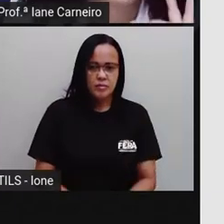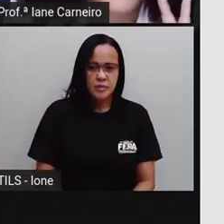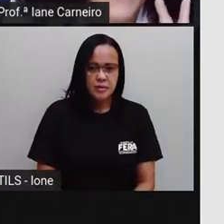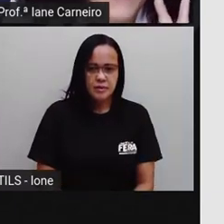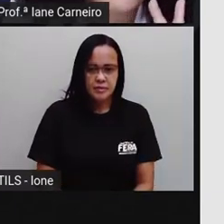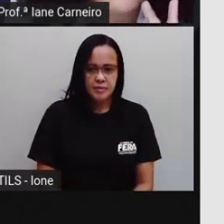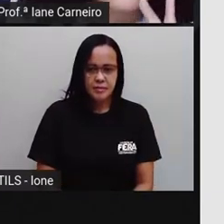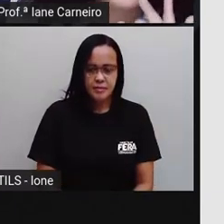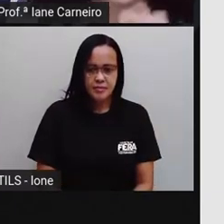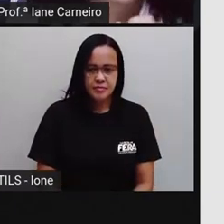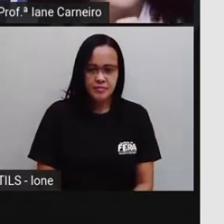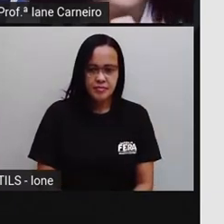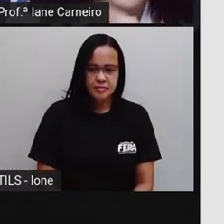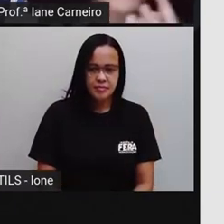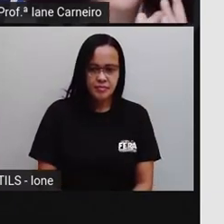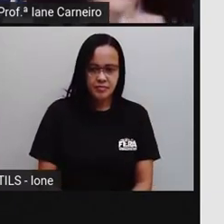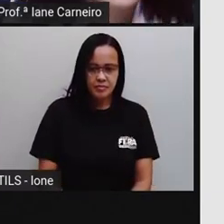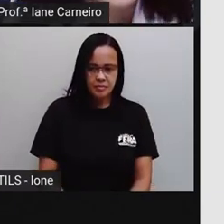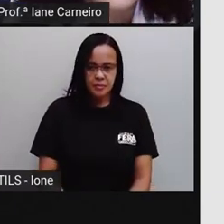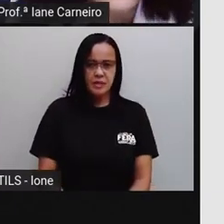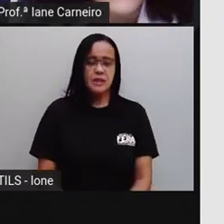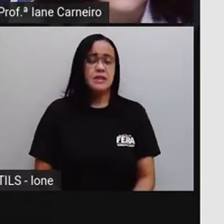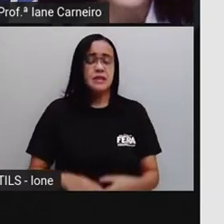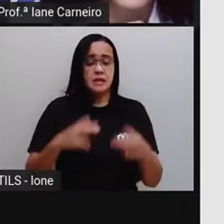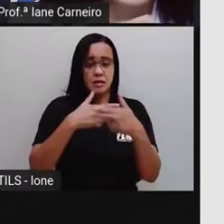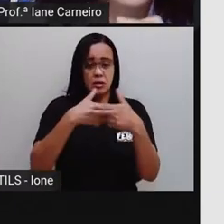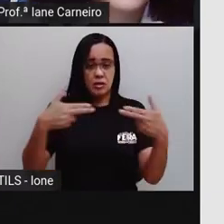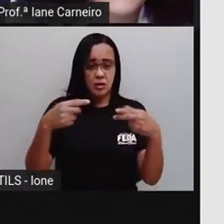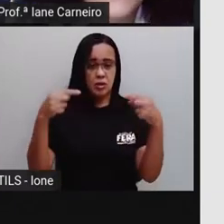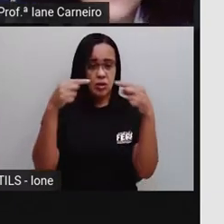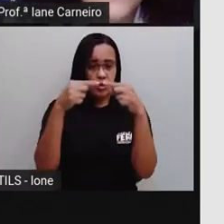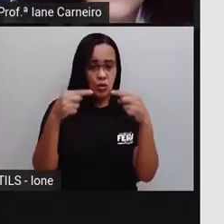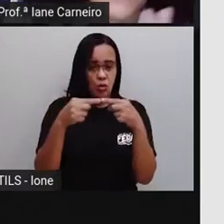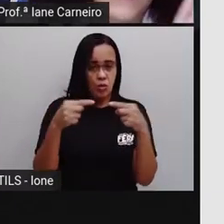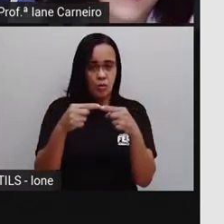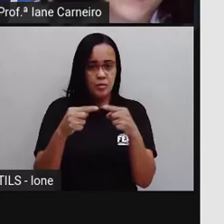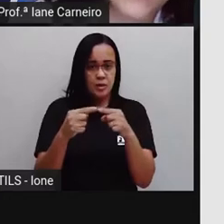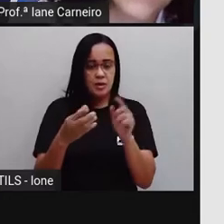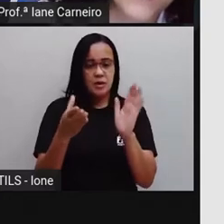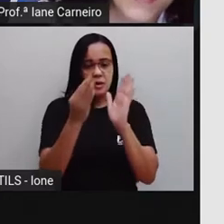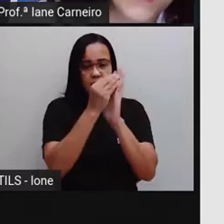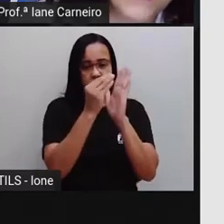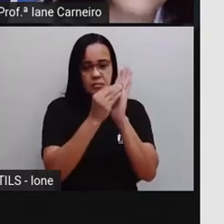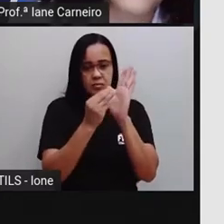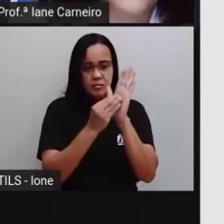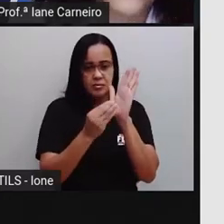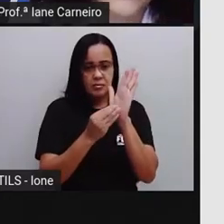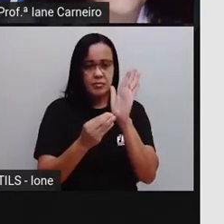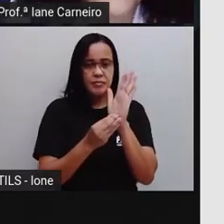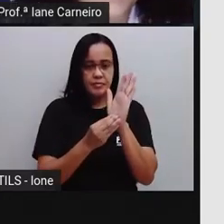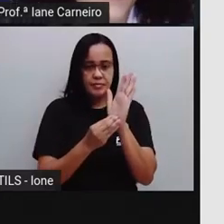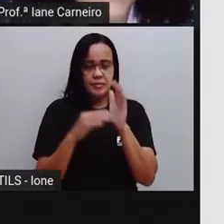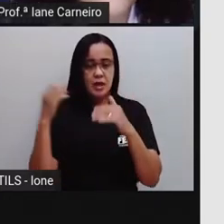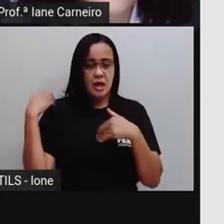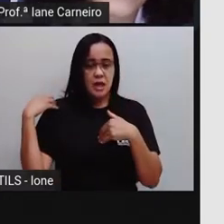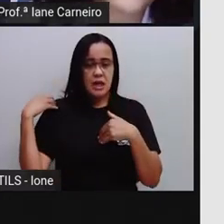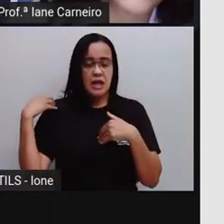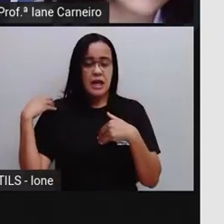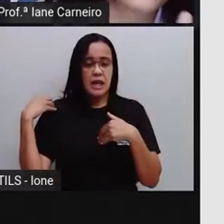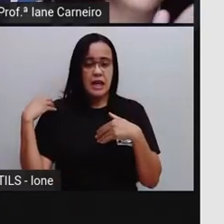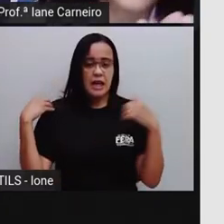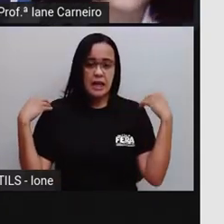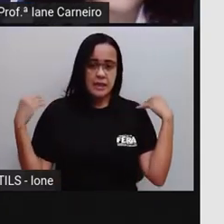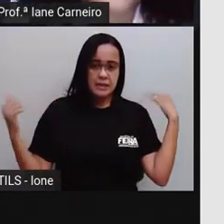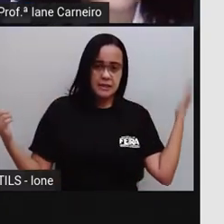A gente vai arrastar os objetos para o lado indicado, né? Então aqui, ó. A esquerda a gente vai colocar os brinquedos. E a